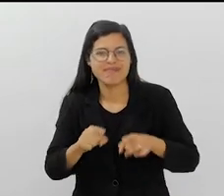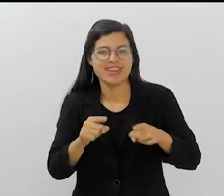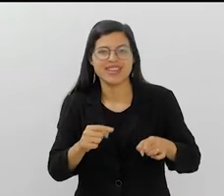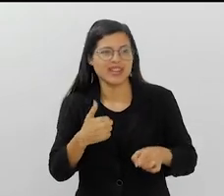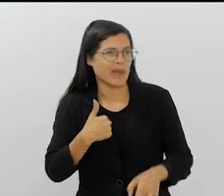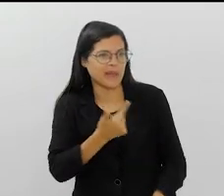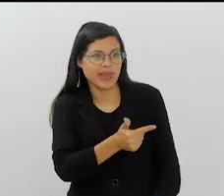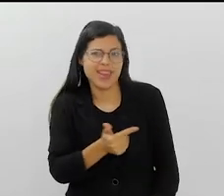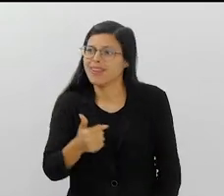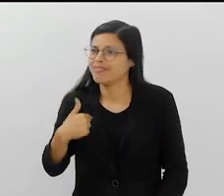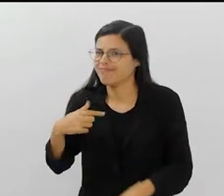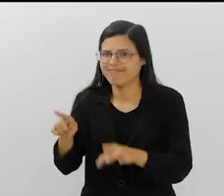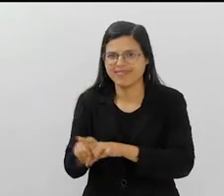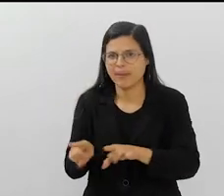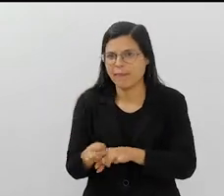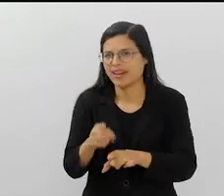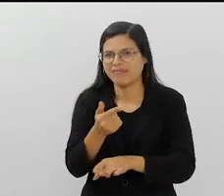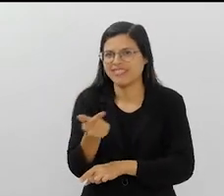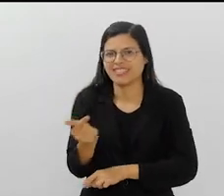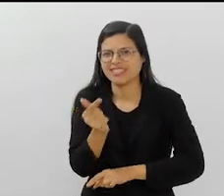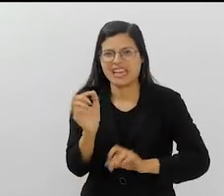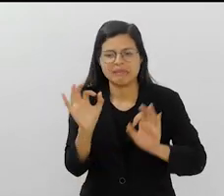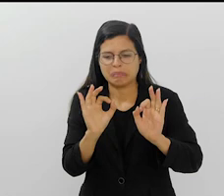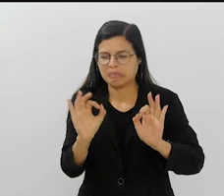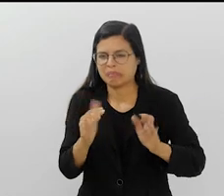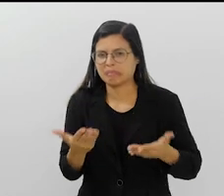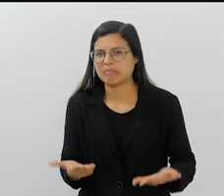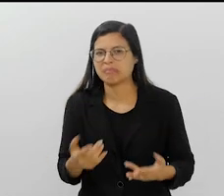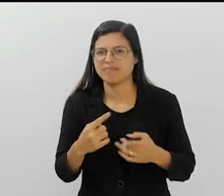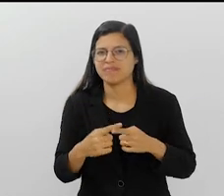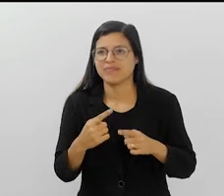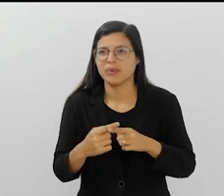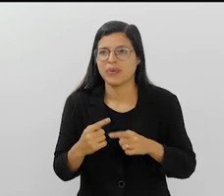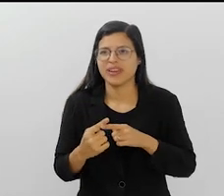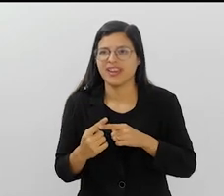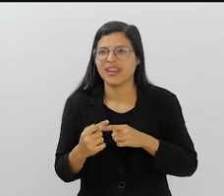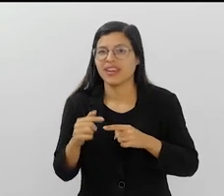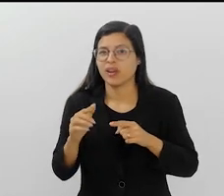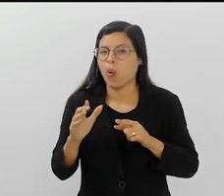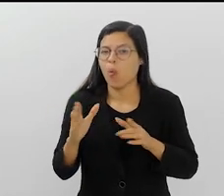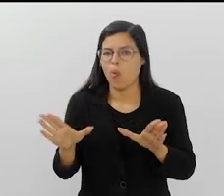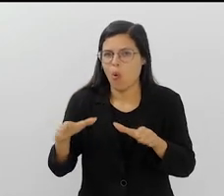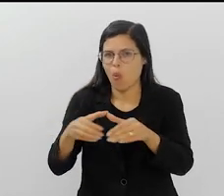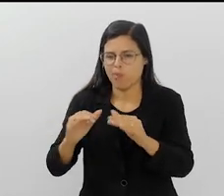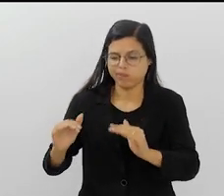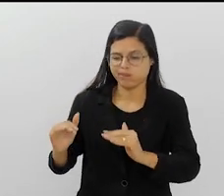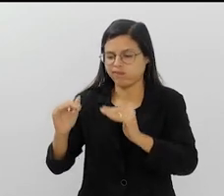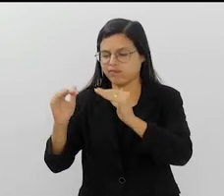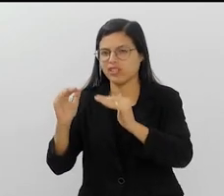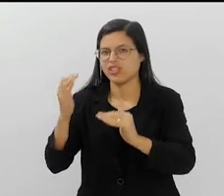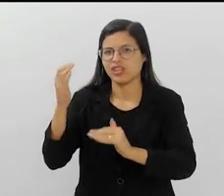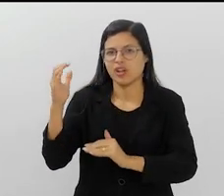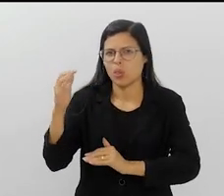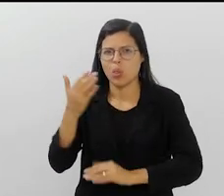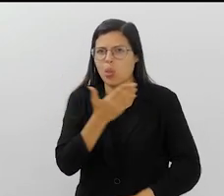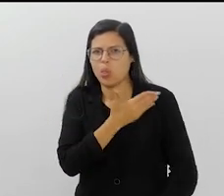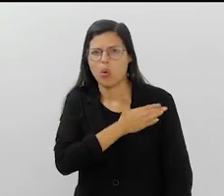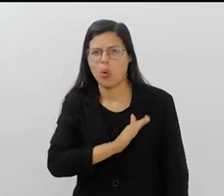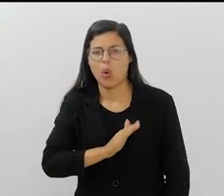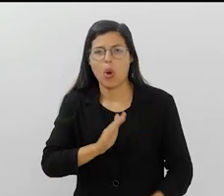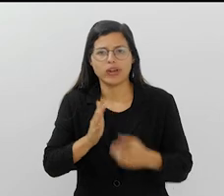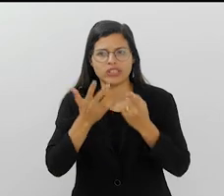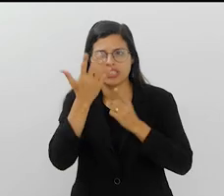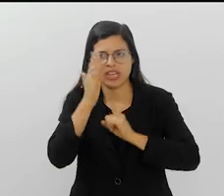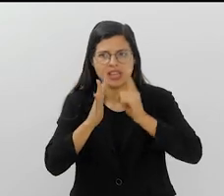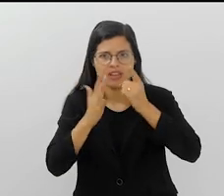Eu não tenho nenhuma. Assim, porque a classe média, a elite de Niterói, ela não gosta de carnaval,